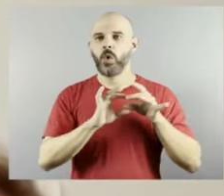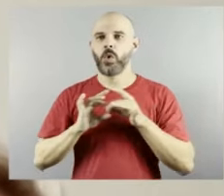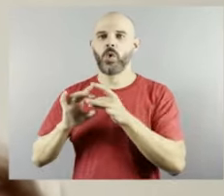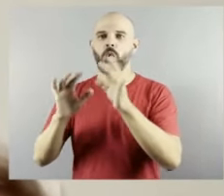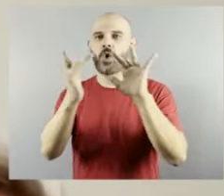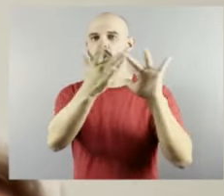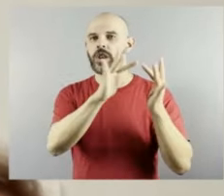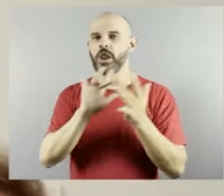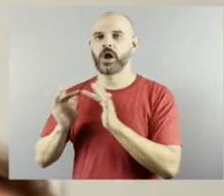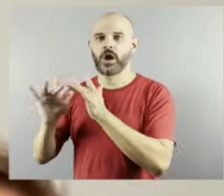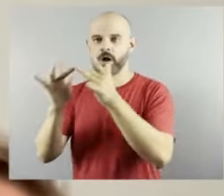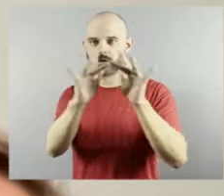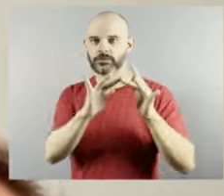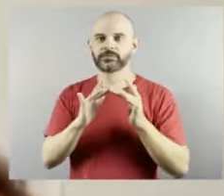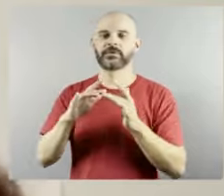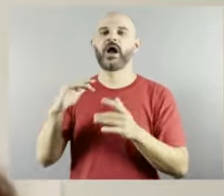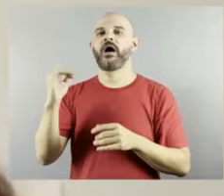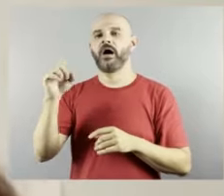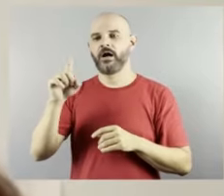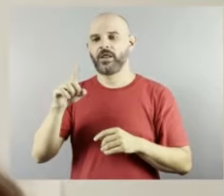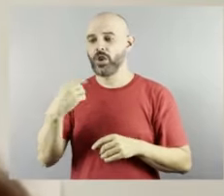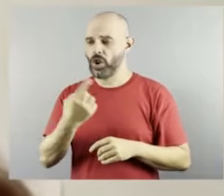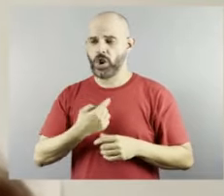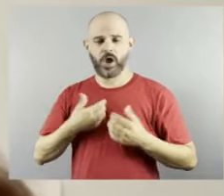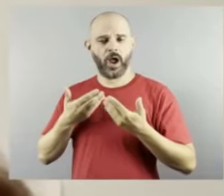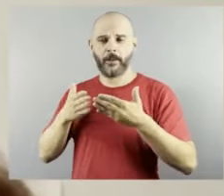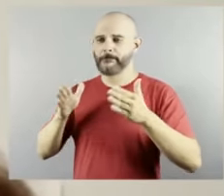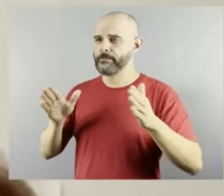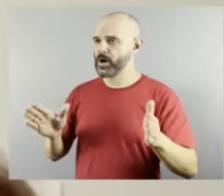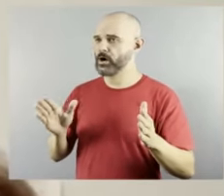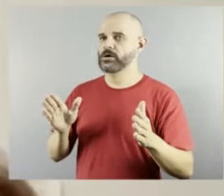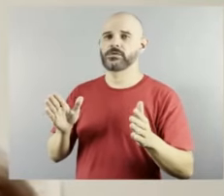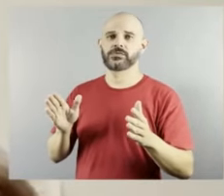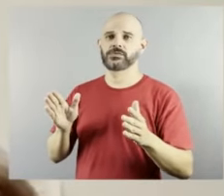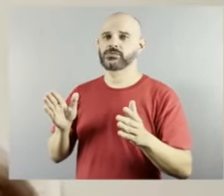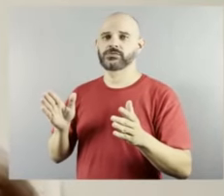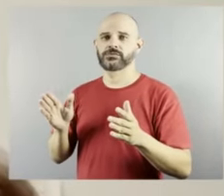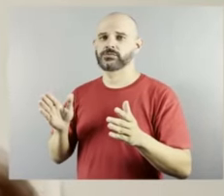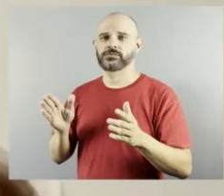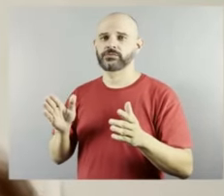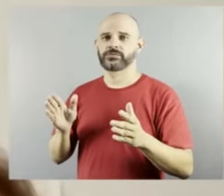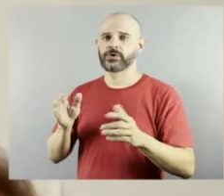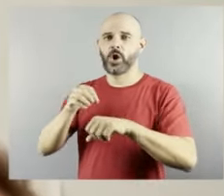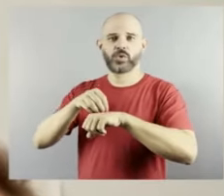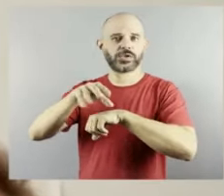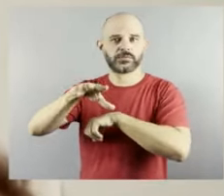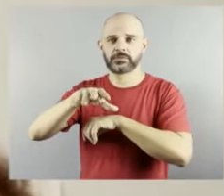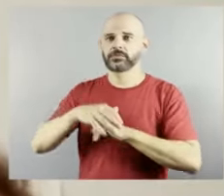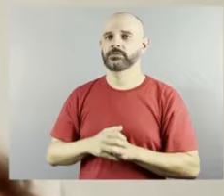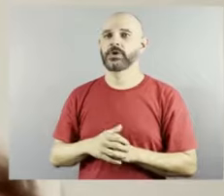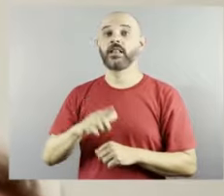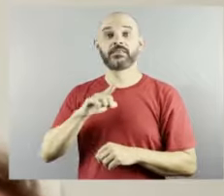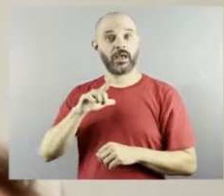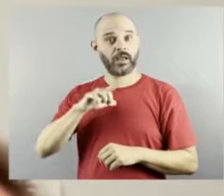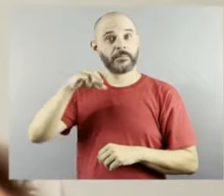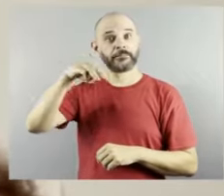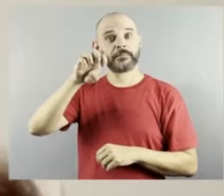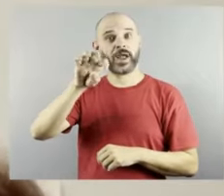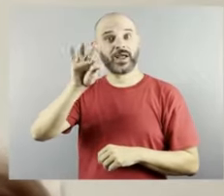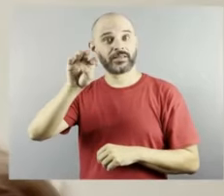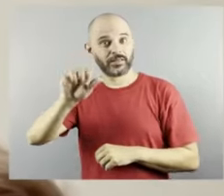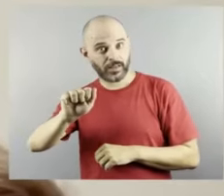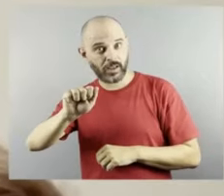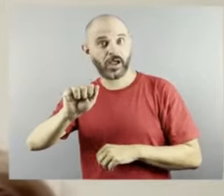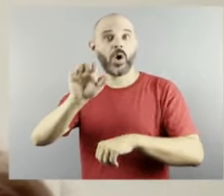contribuir lembrando que a Meta também tem uma série de cursos não é cursos pra inclusão e também pra